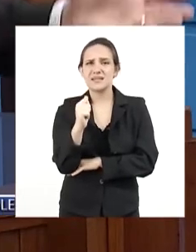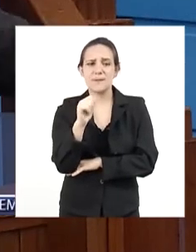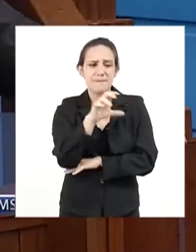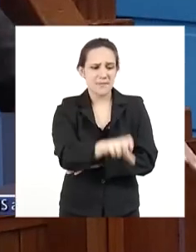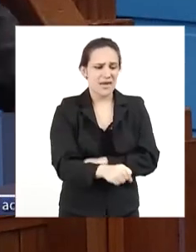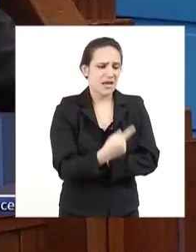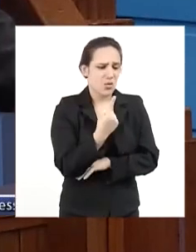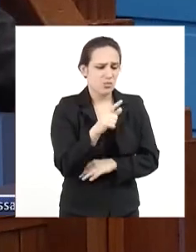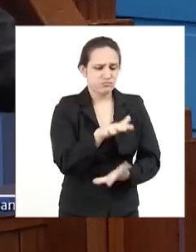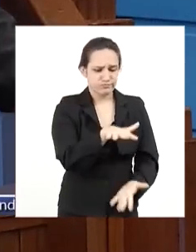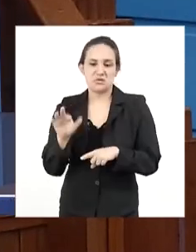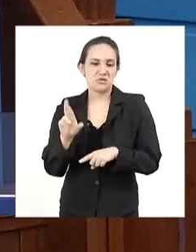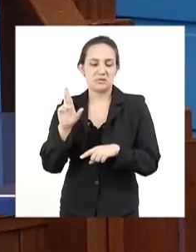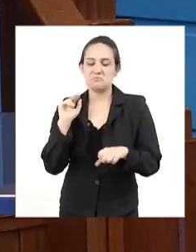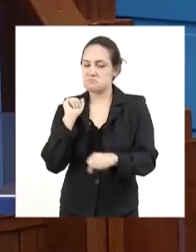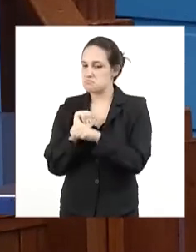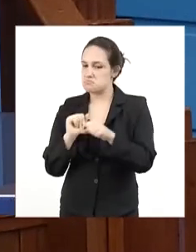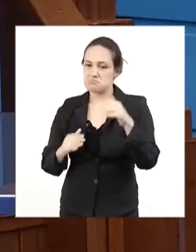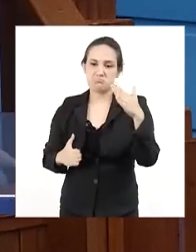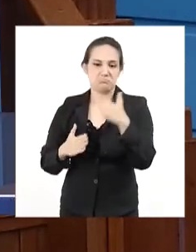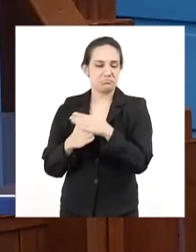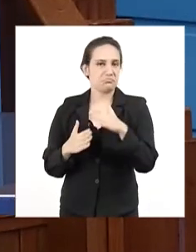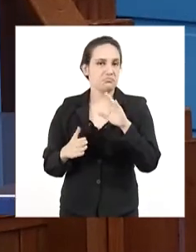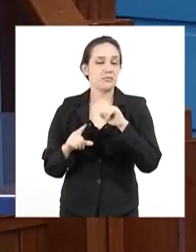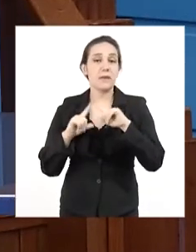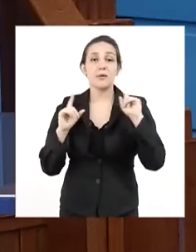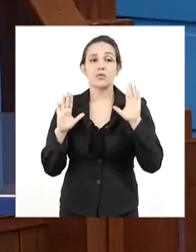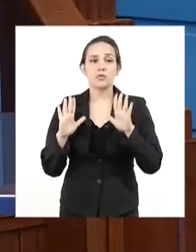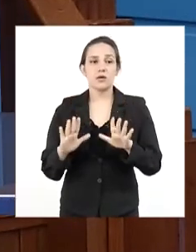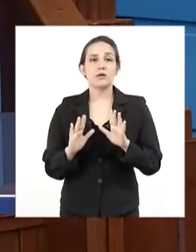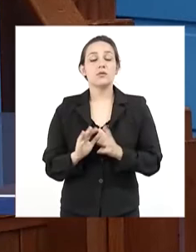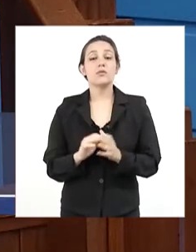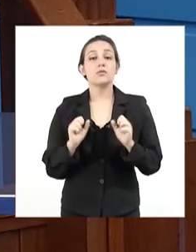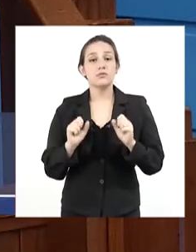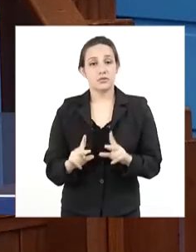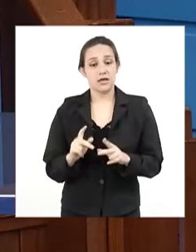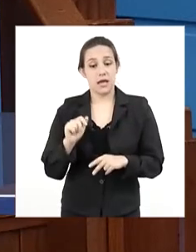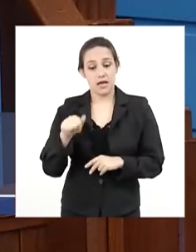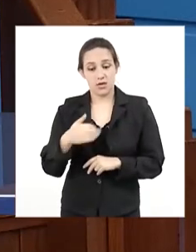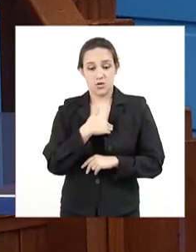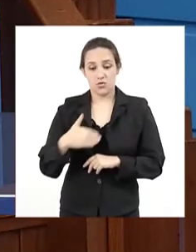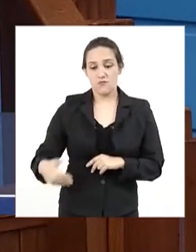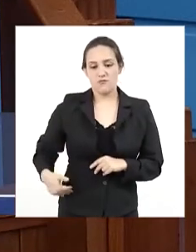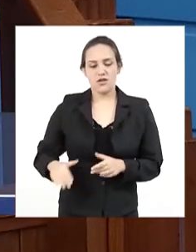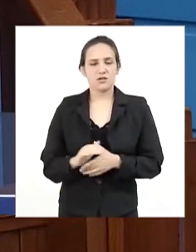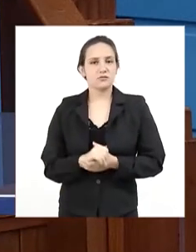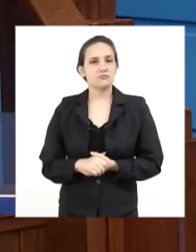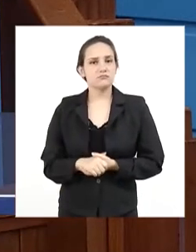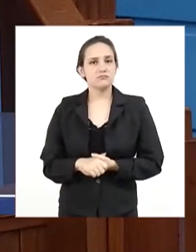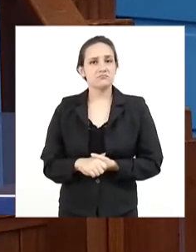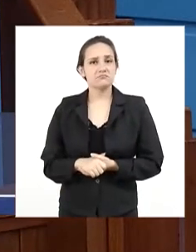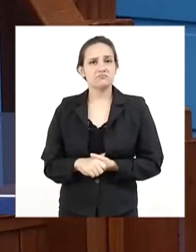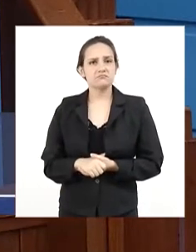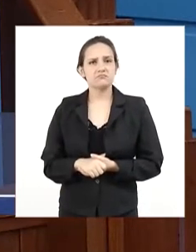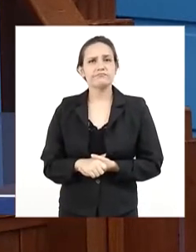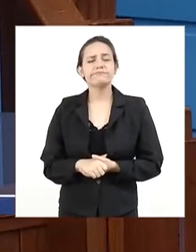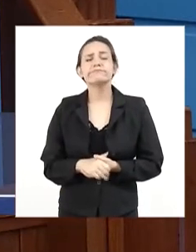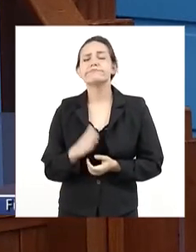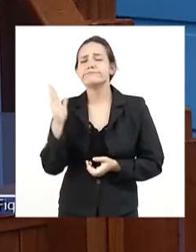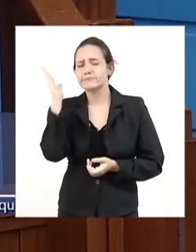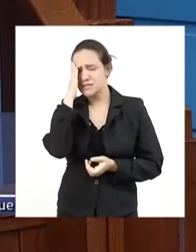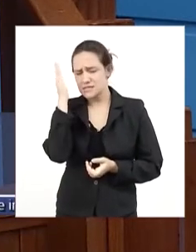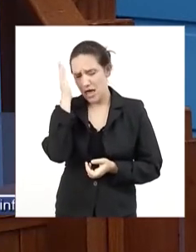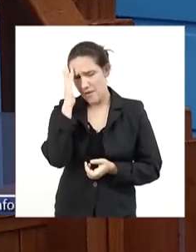O governo nosso, mesmo entendendo o prejuízo